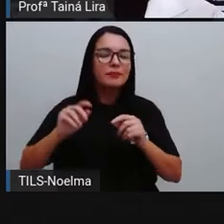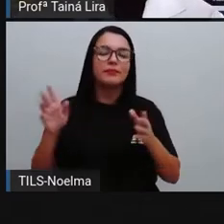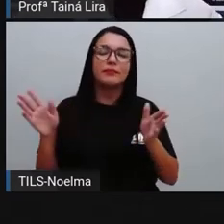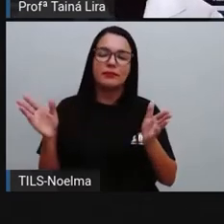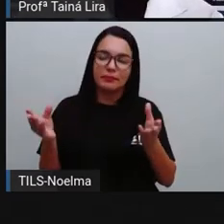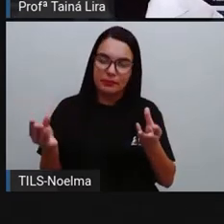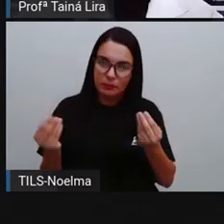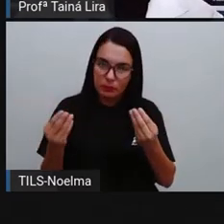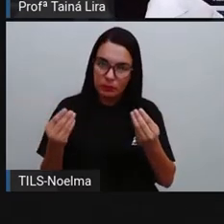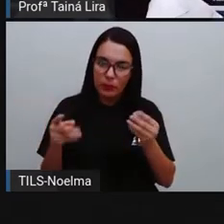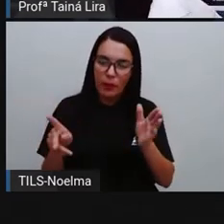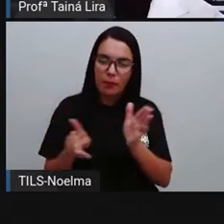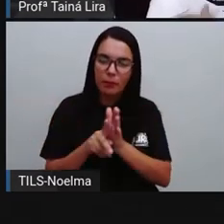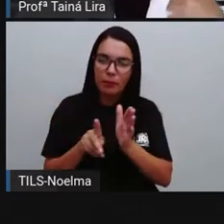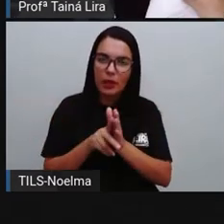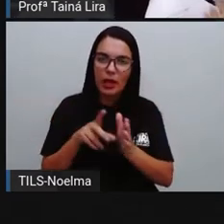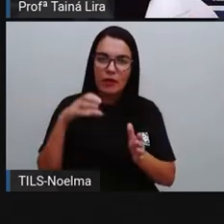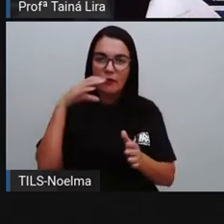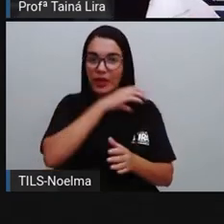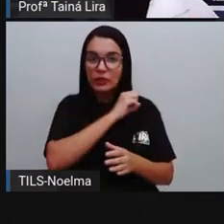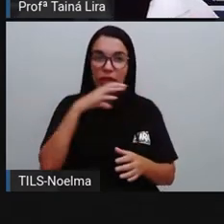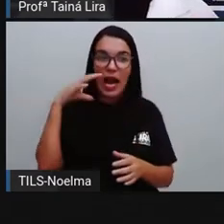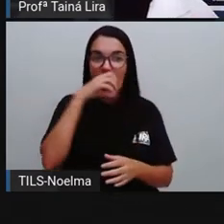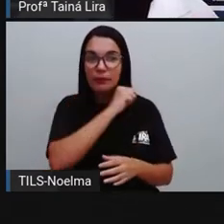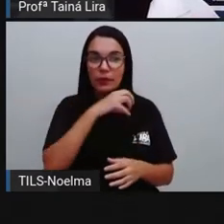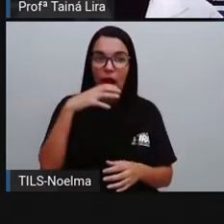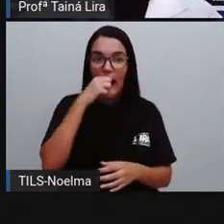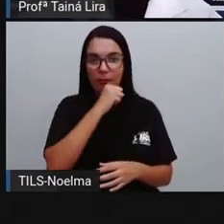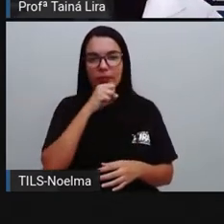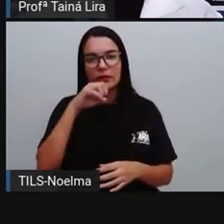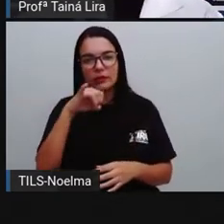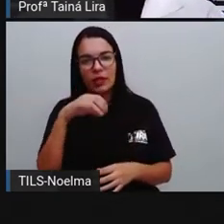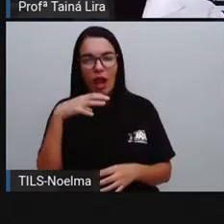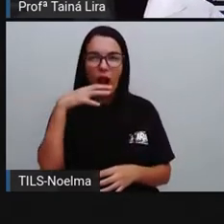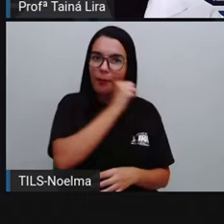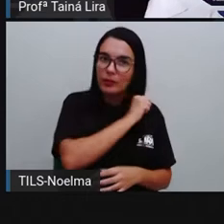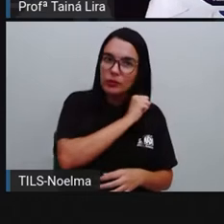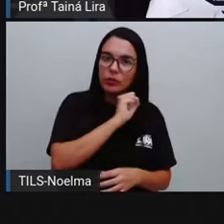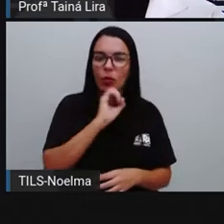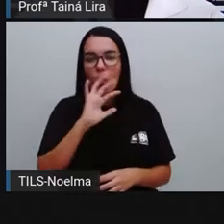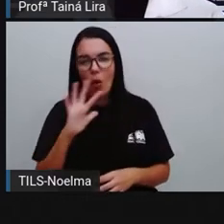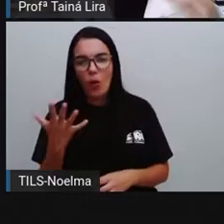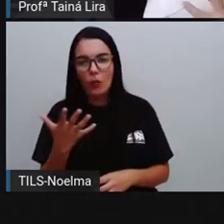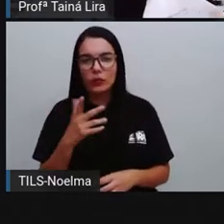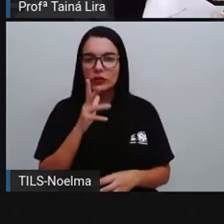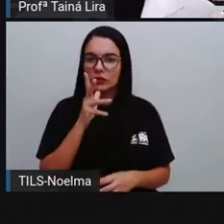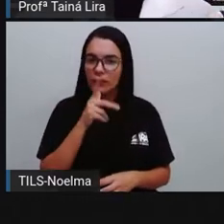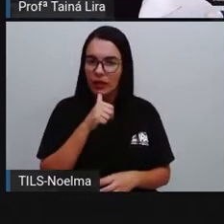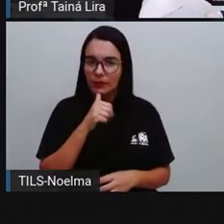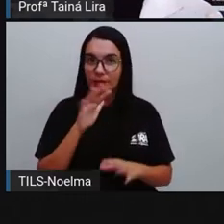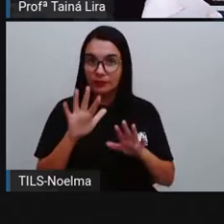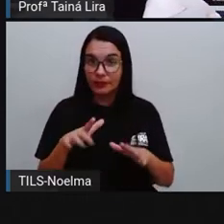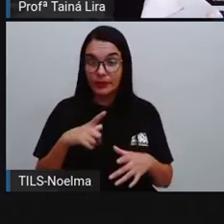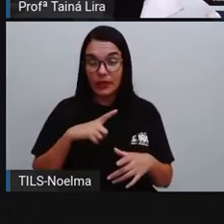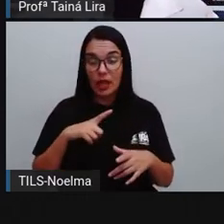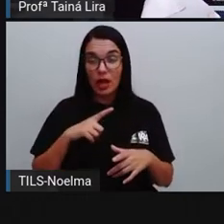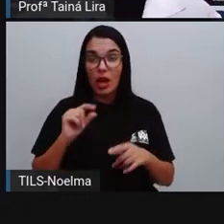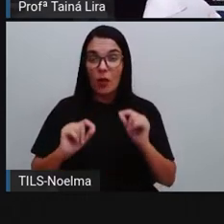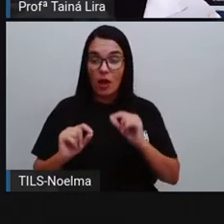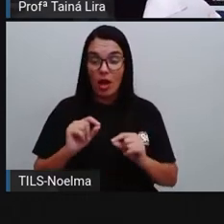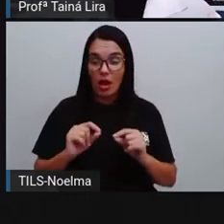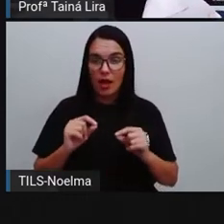se refere a ele ser mais rápido, mais devagar, tá? Então, a taça, ela emite um som,